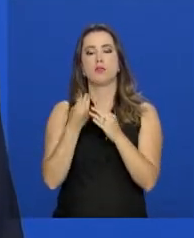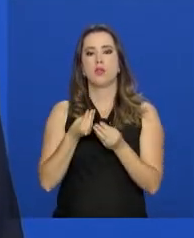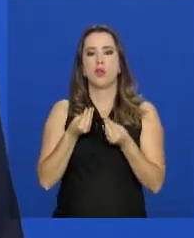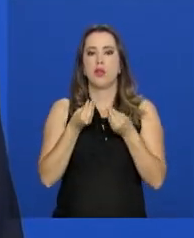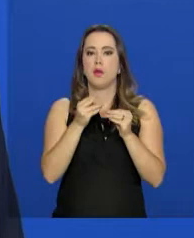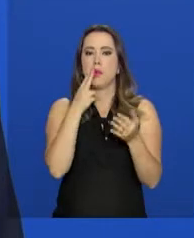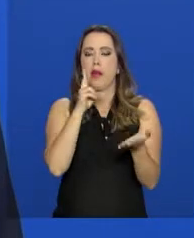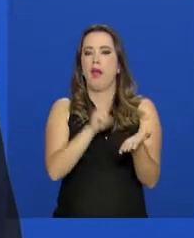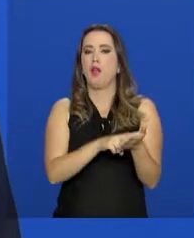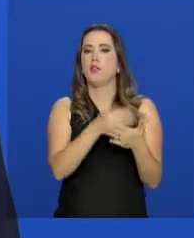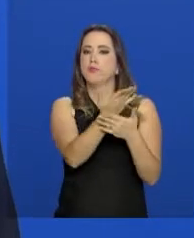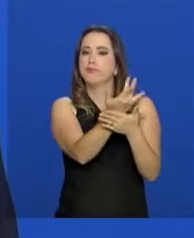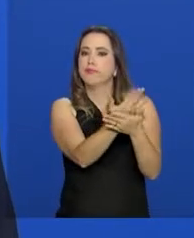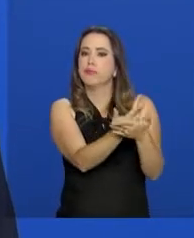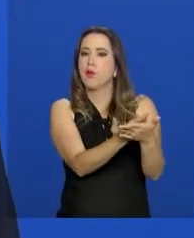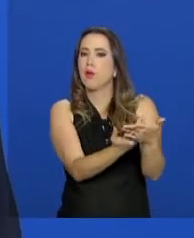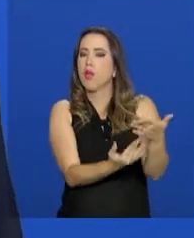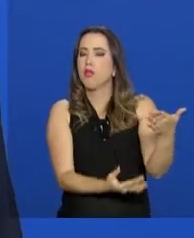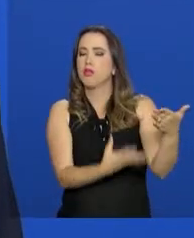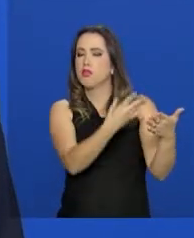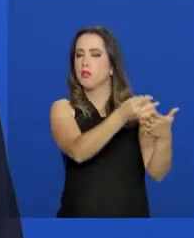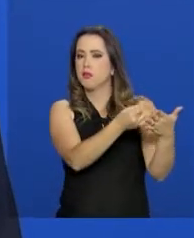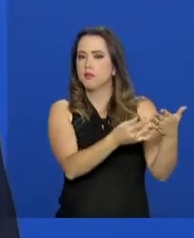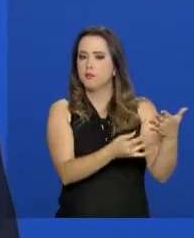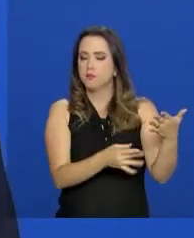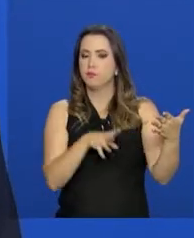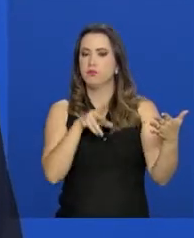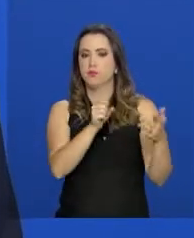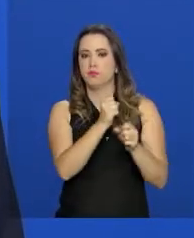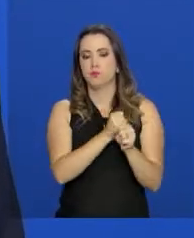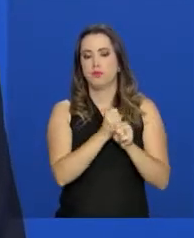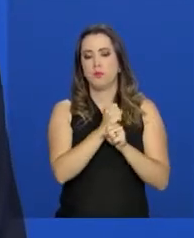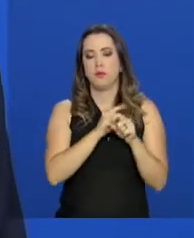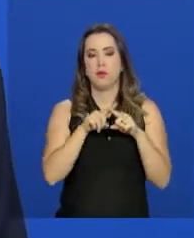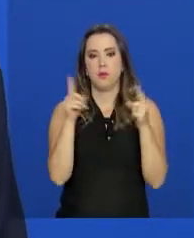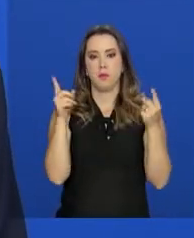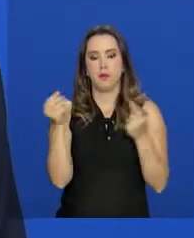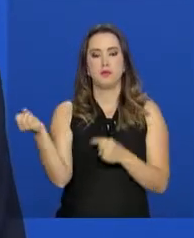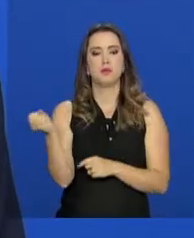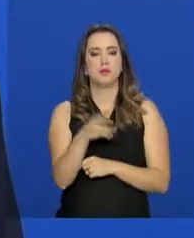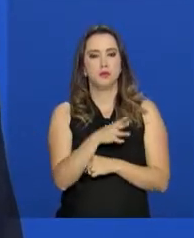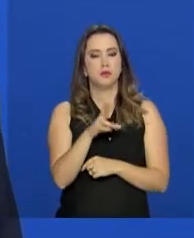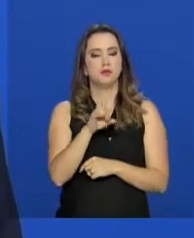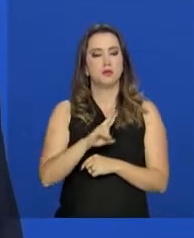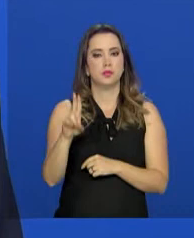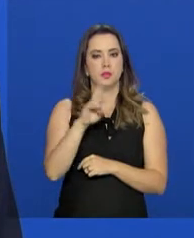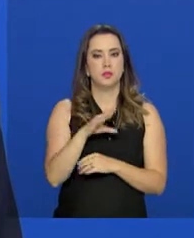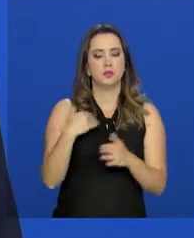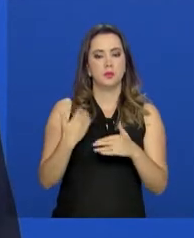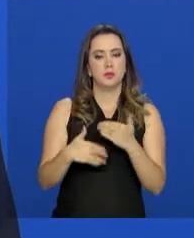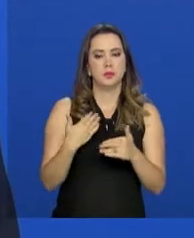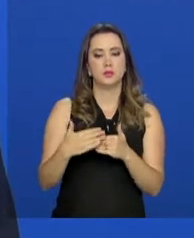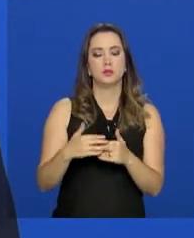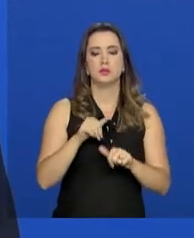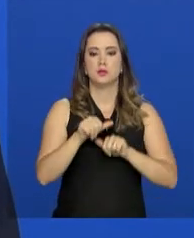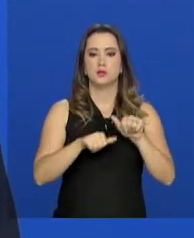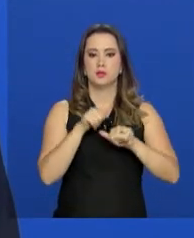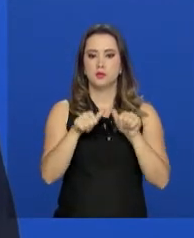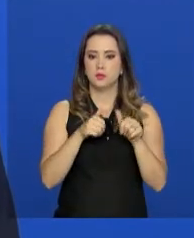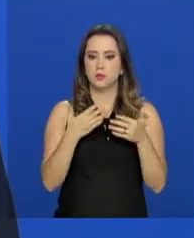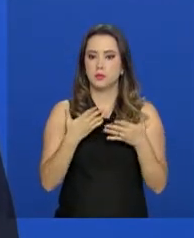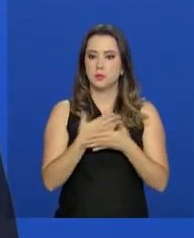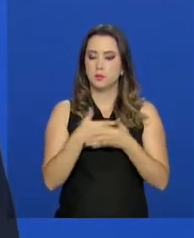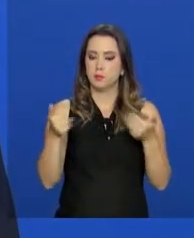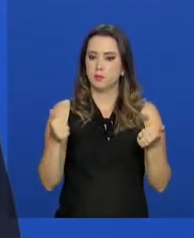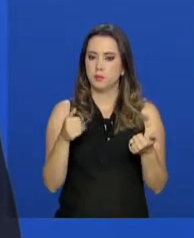para a residência dos trabalhadores todo ano. Mas novos mecanismos foram desenvolvidos para tornar o trabalhador